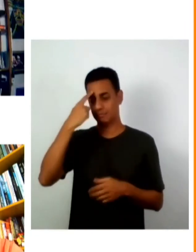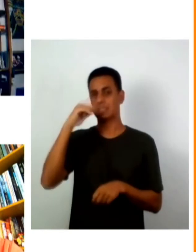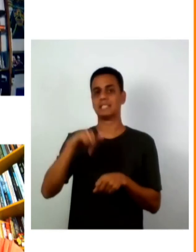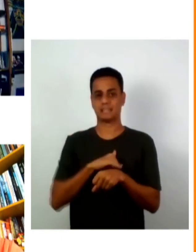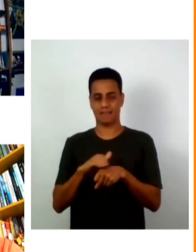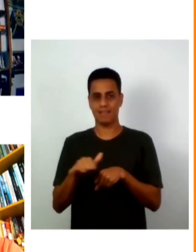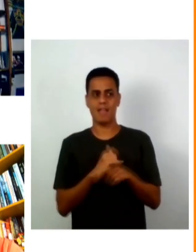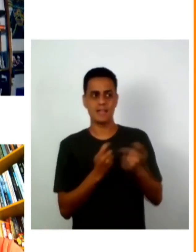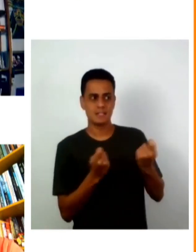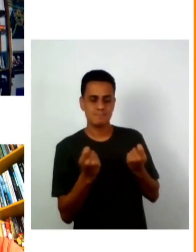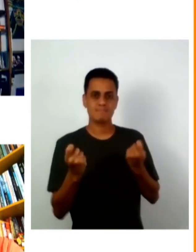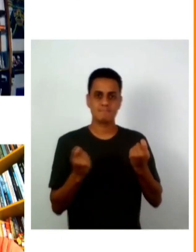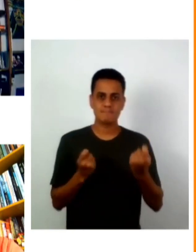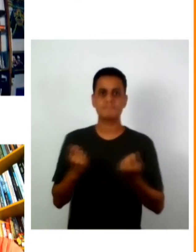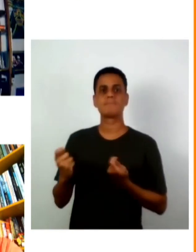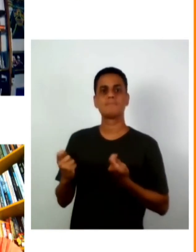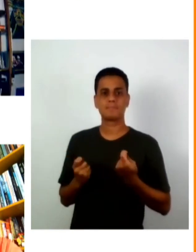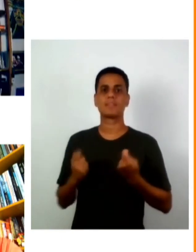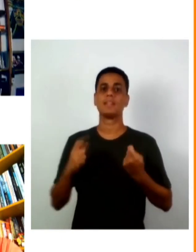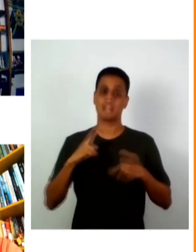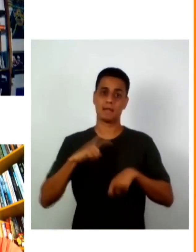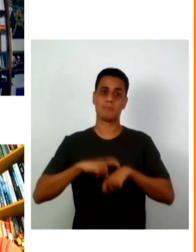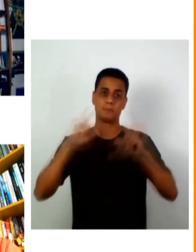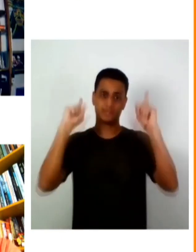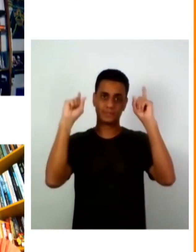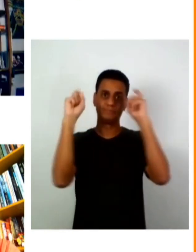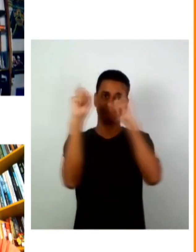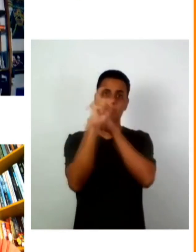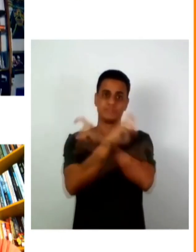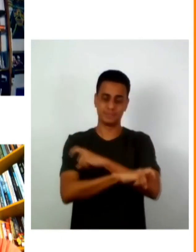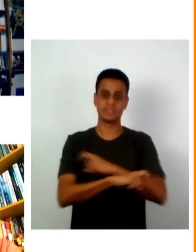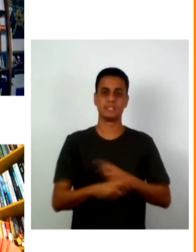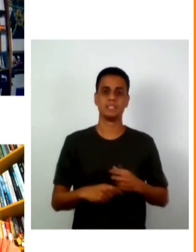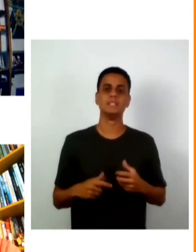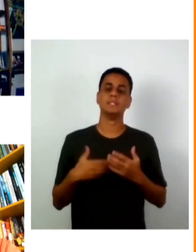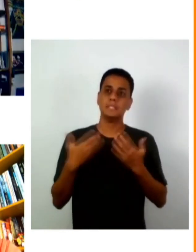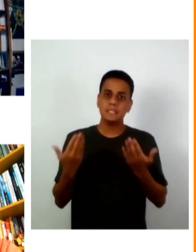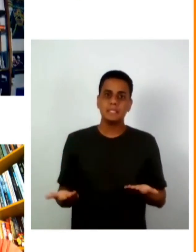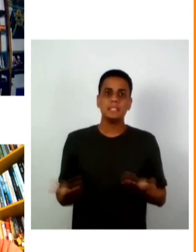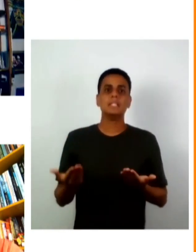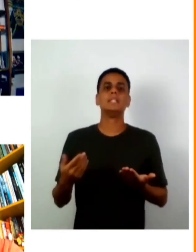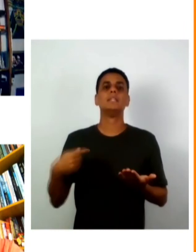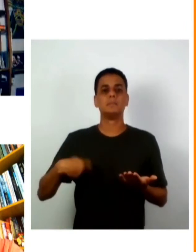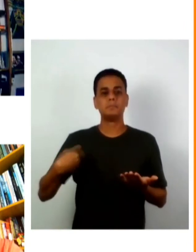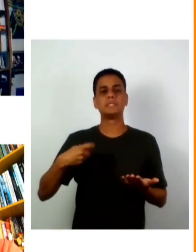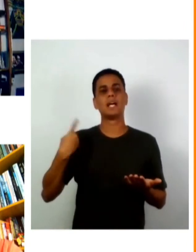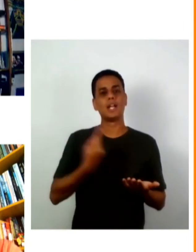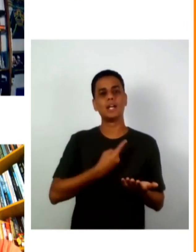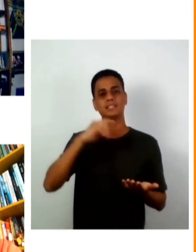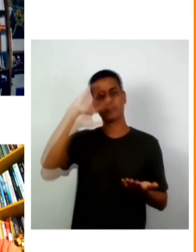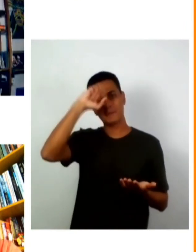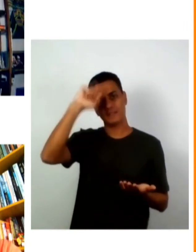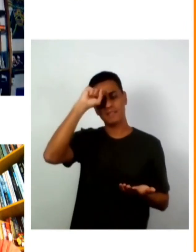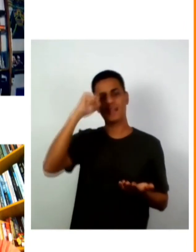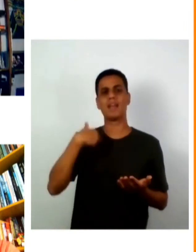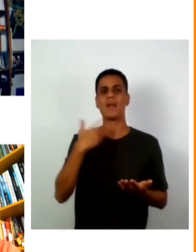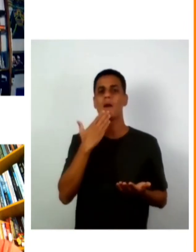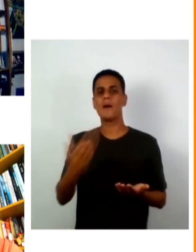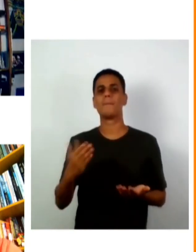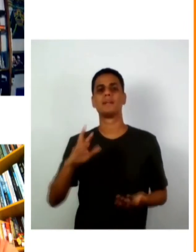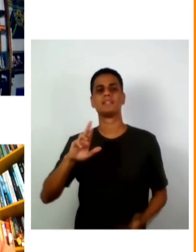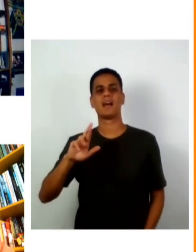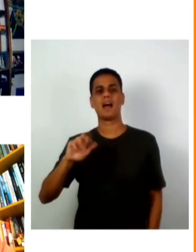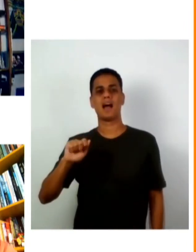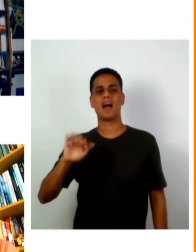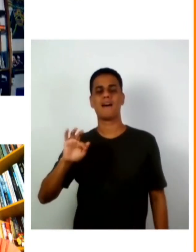tudo isso é muito estratégico mas tem sido muito difícil então nós vamos aprender e eu peço